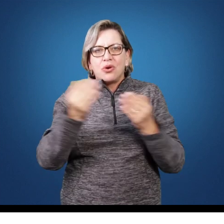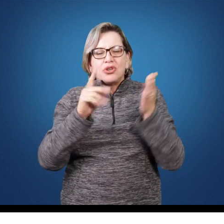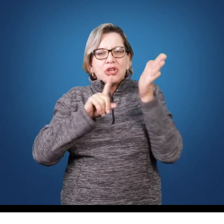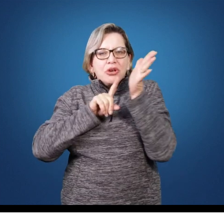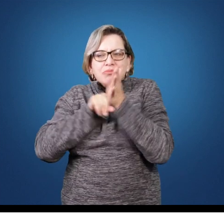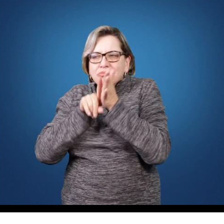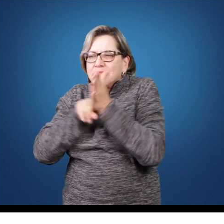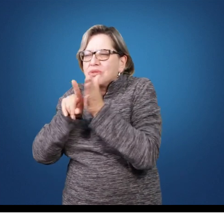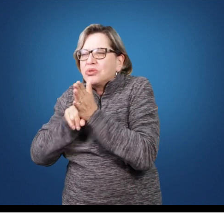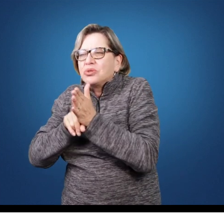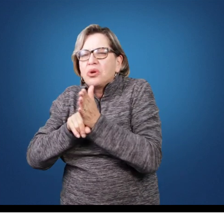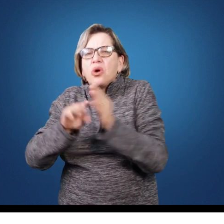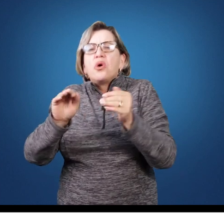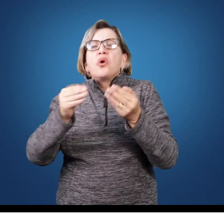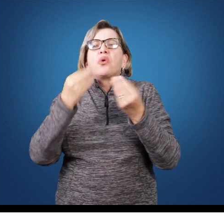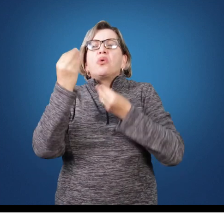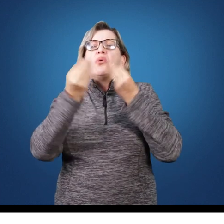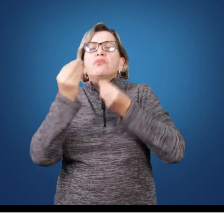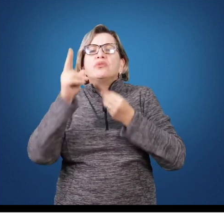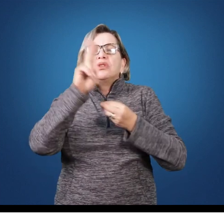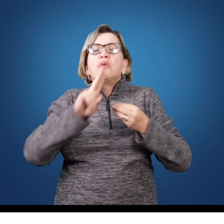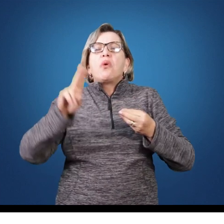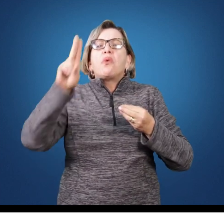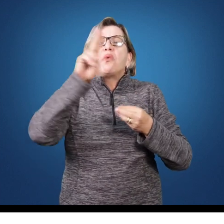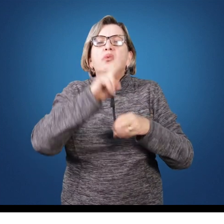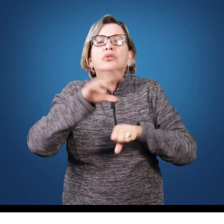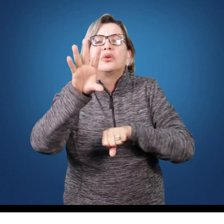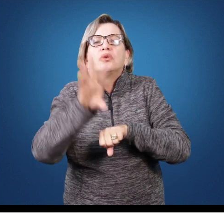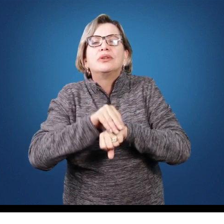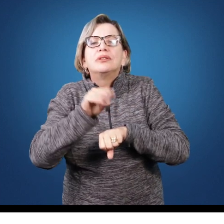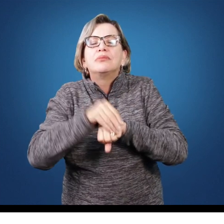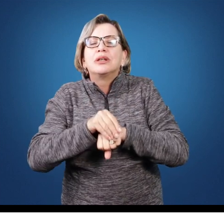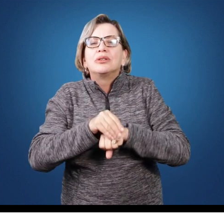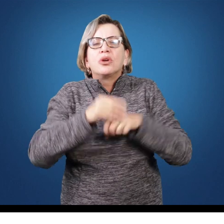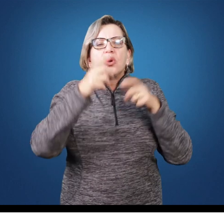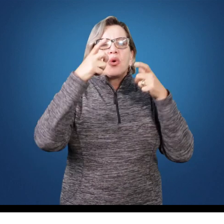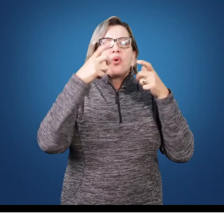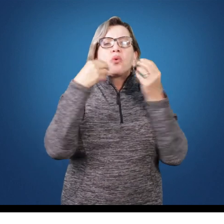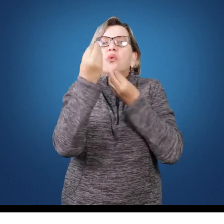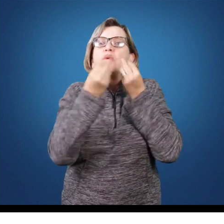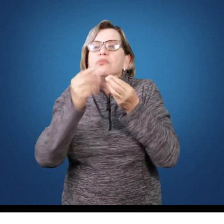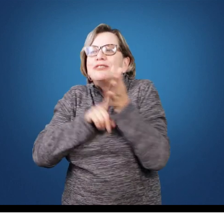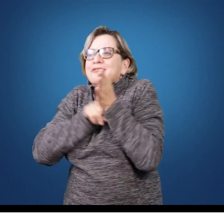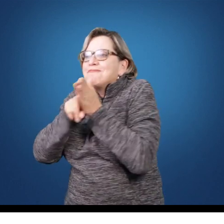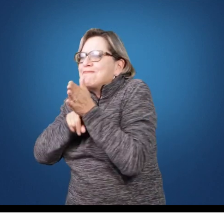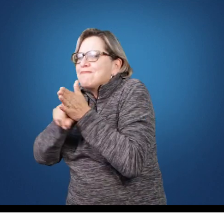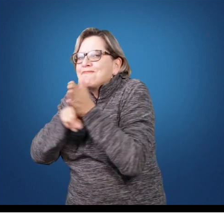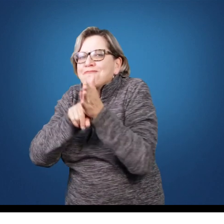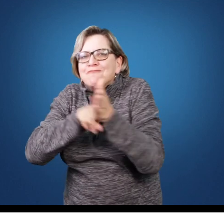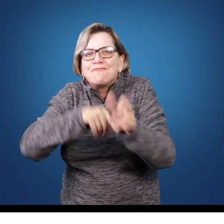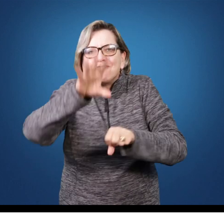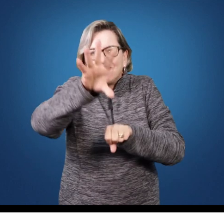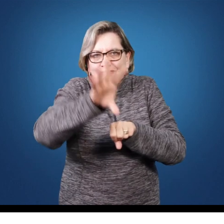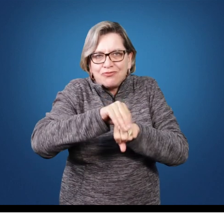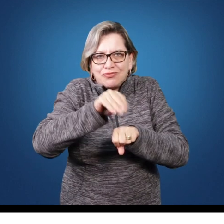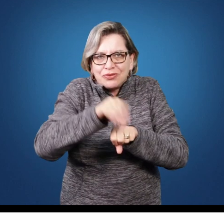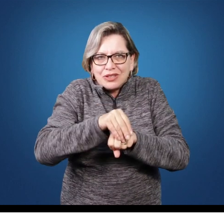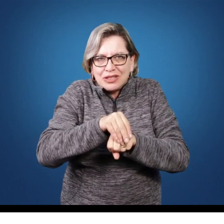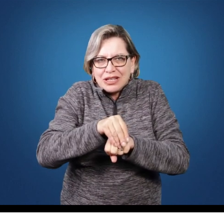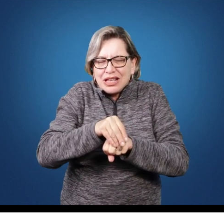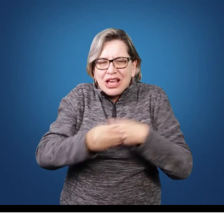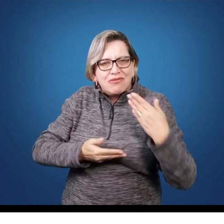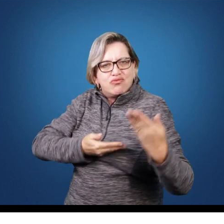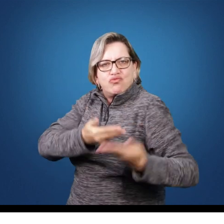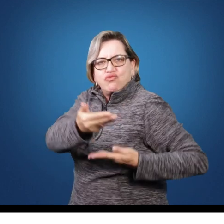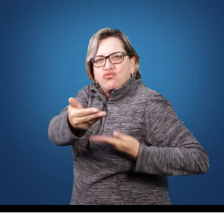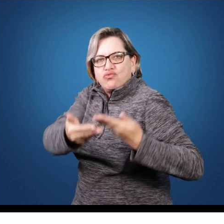fontes de conhecimento você tem utilizado? Onde você tem buscado esse conhecimento? Será que as relações